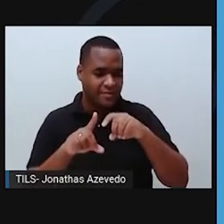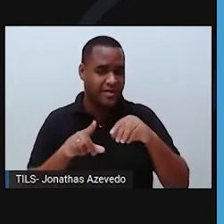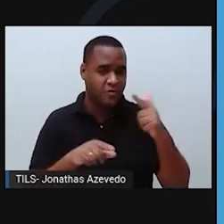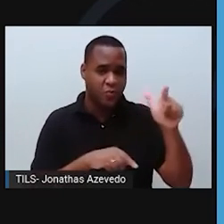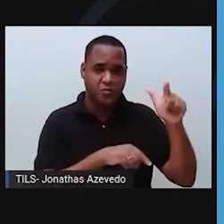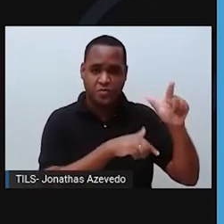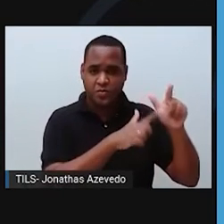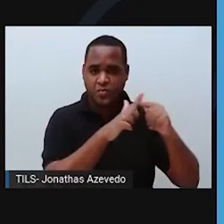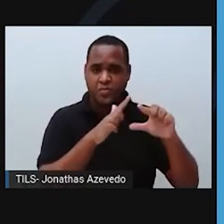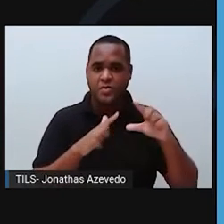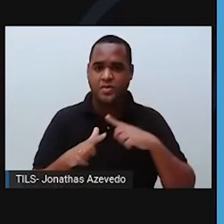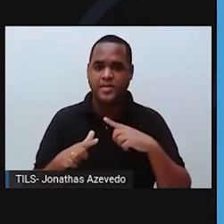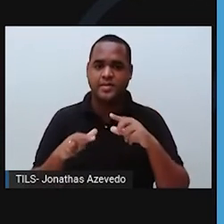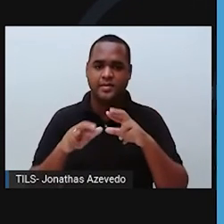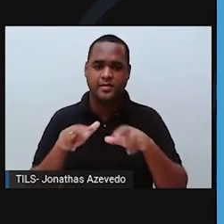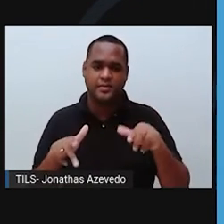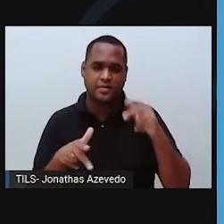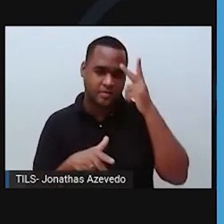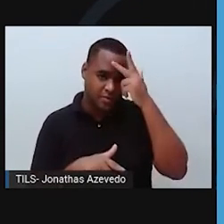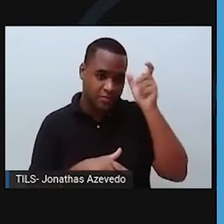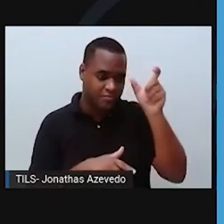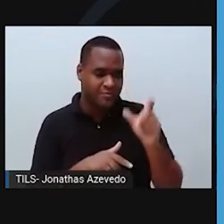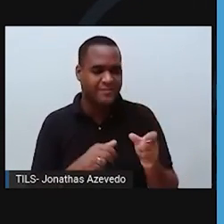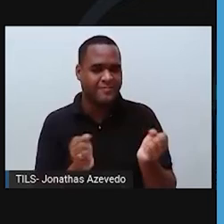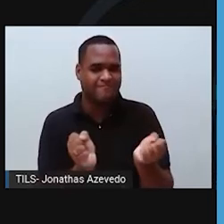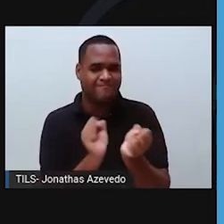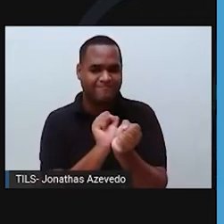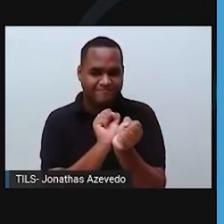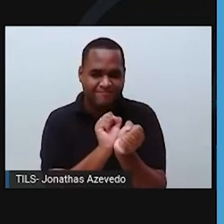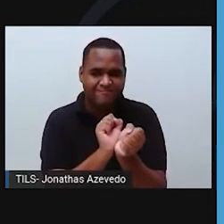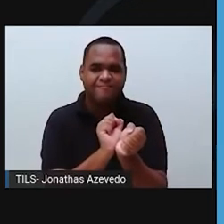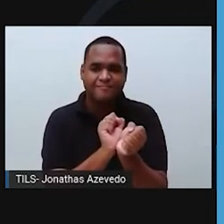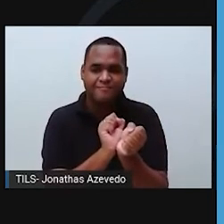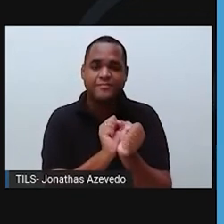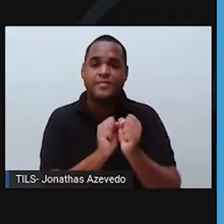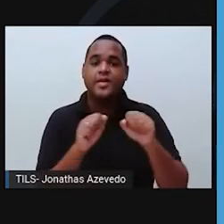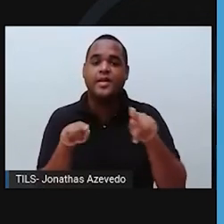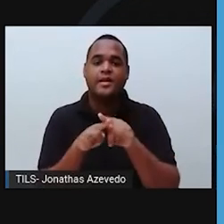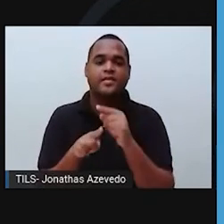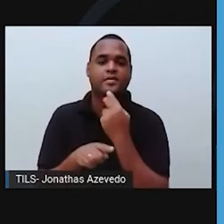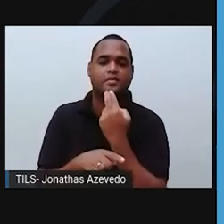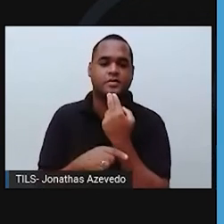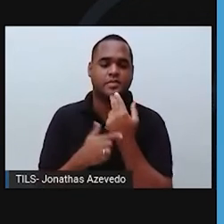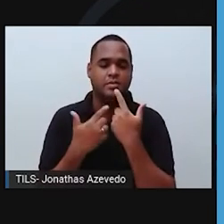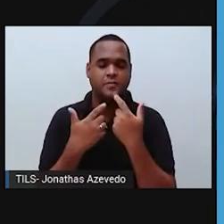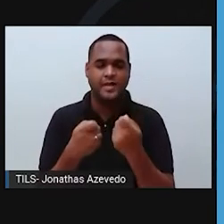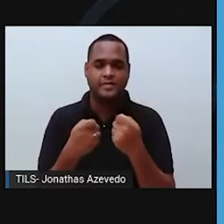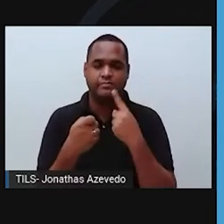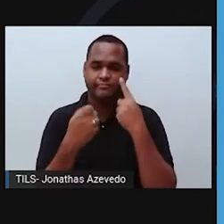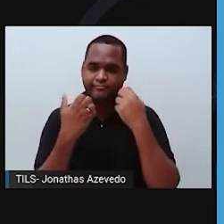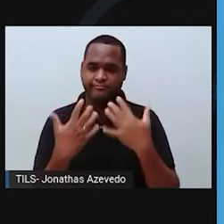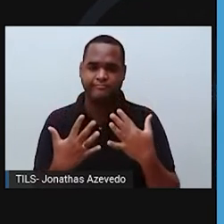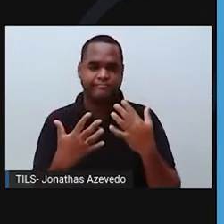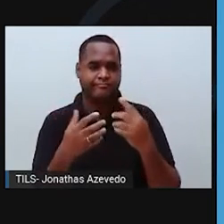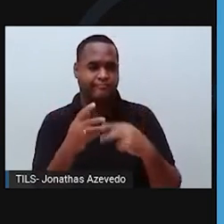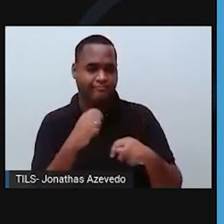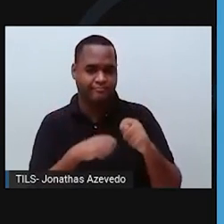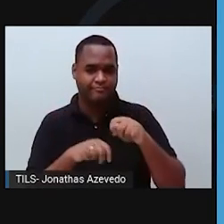frequentemente com o uso de trabalho análogo ao escravo. Essa grilagem também está ligada a uma pecuária de baixíssima eficiência.